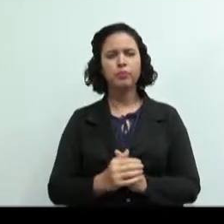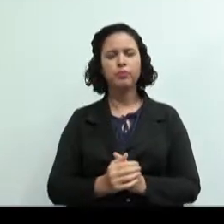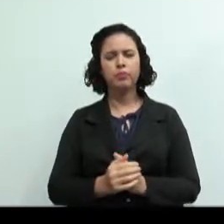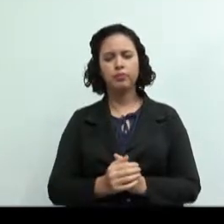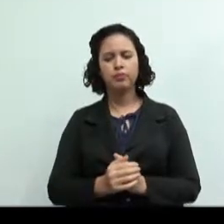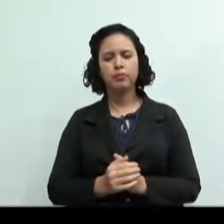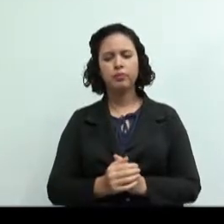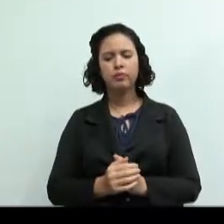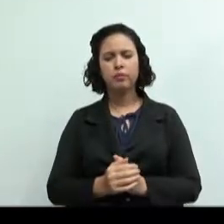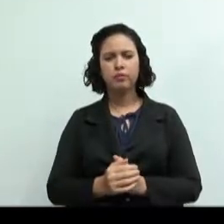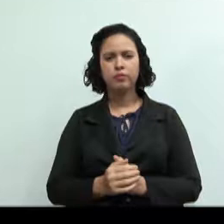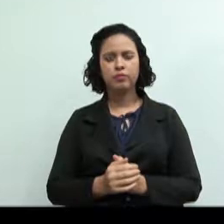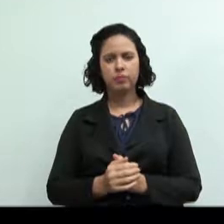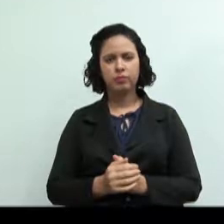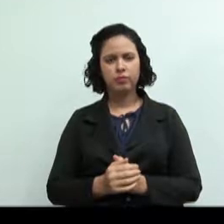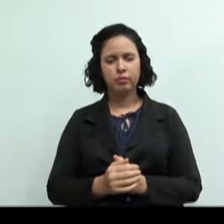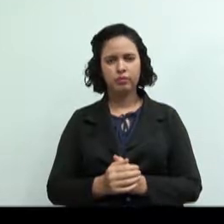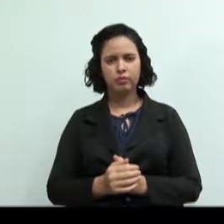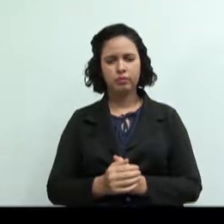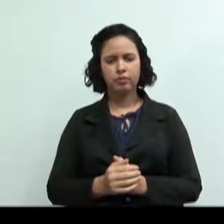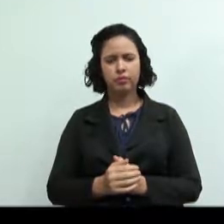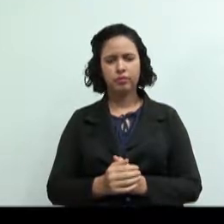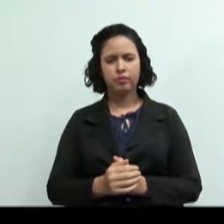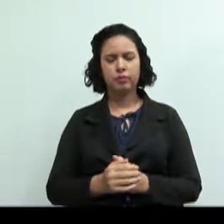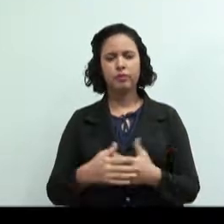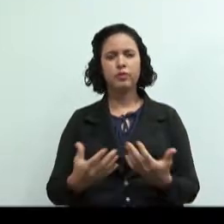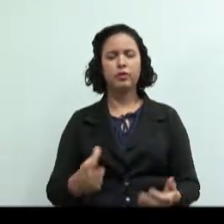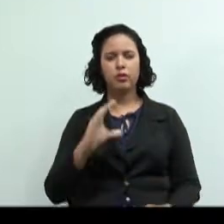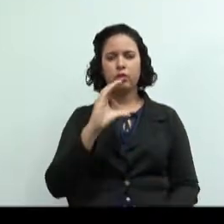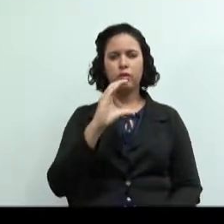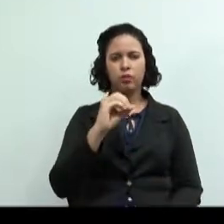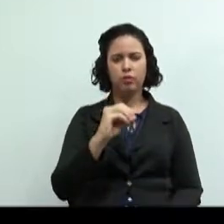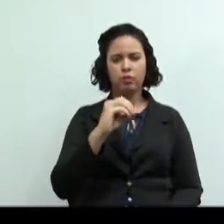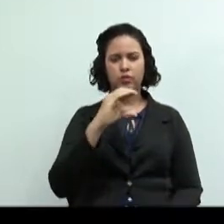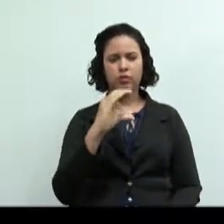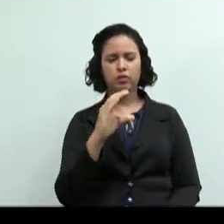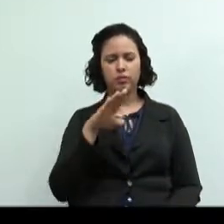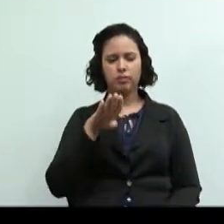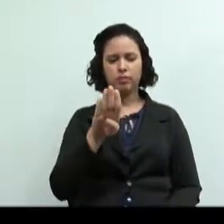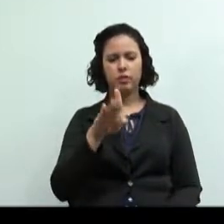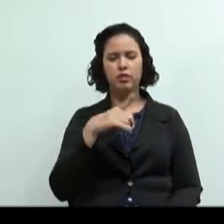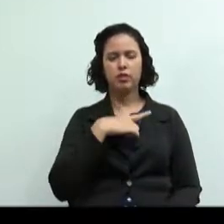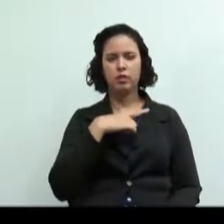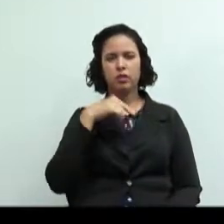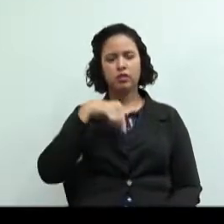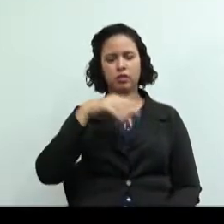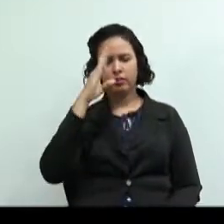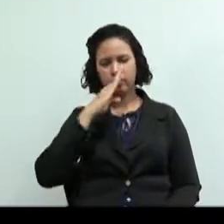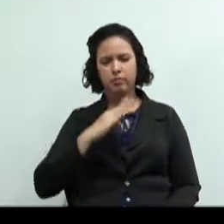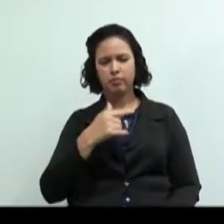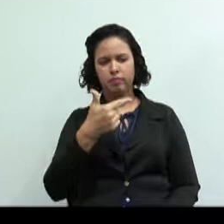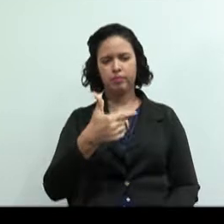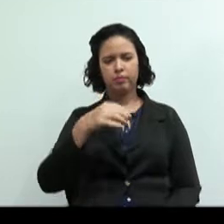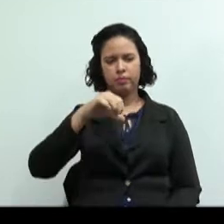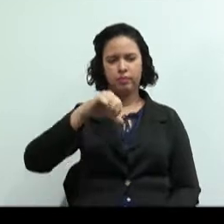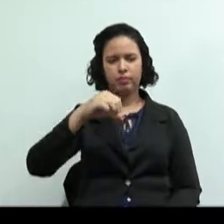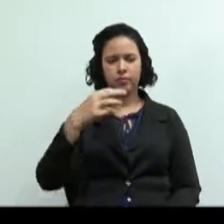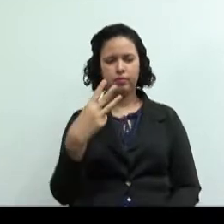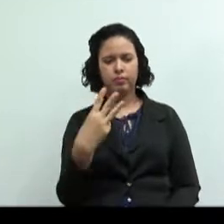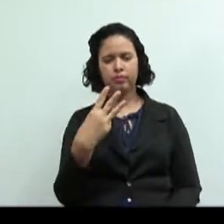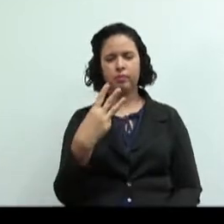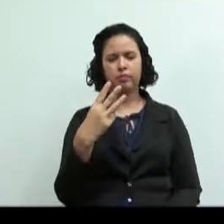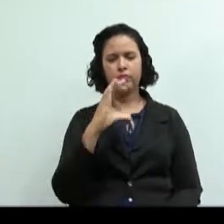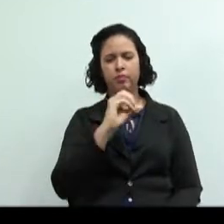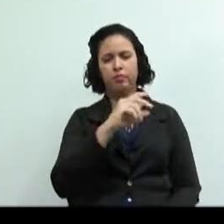Segundo a Organização das Cooperativas do Brasil, a OCB, existem no Brasil 293 cooperativas